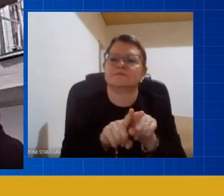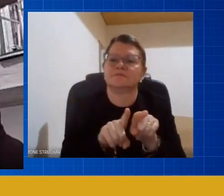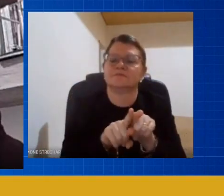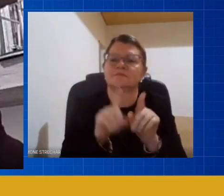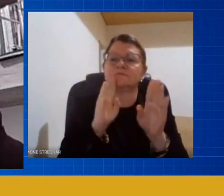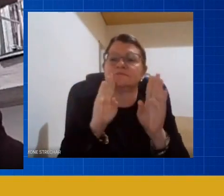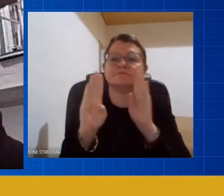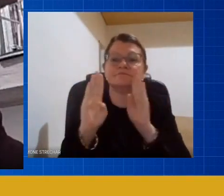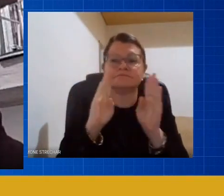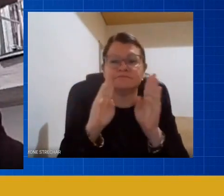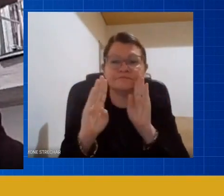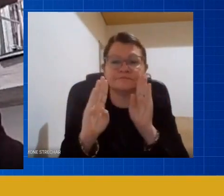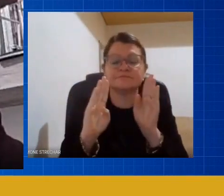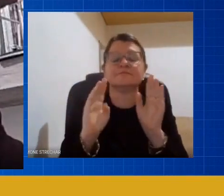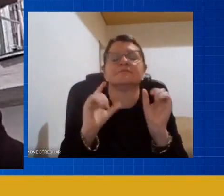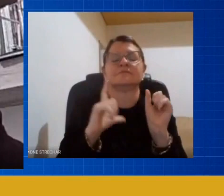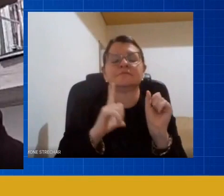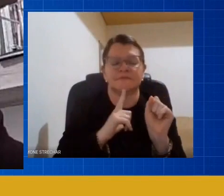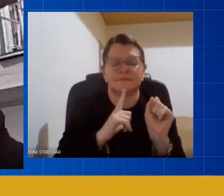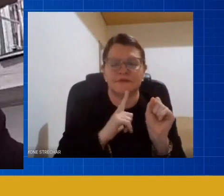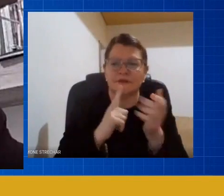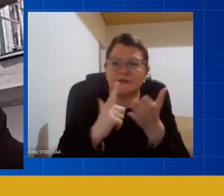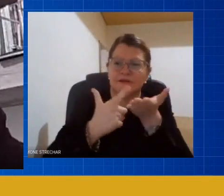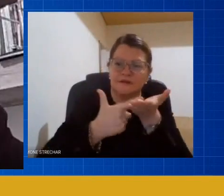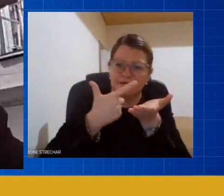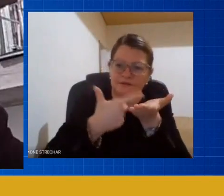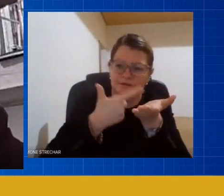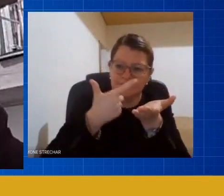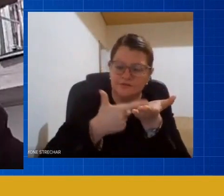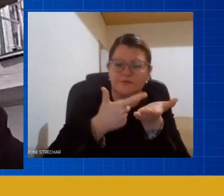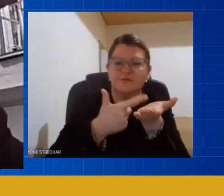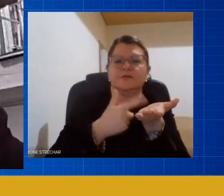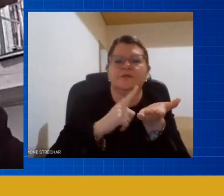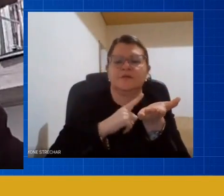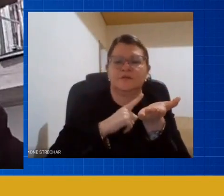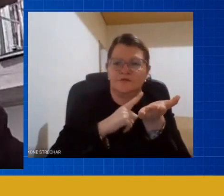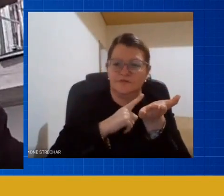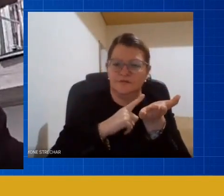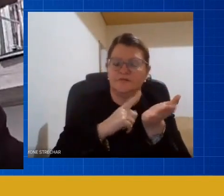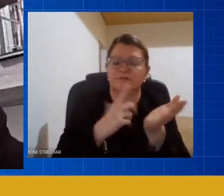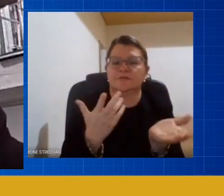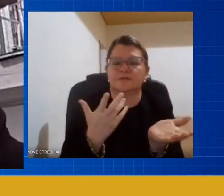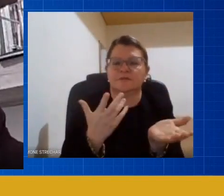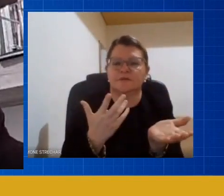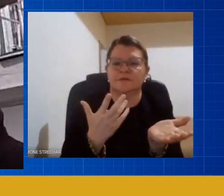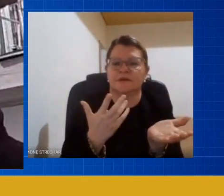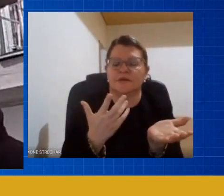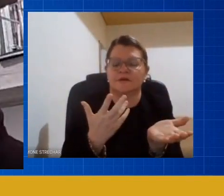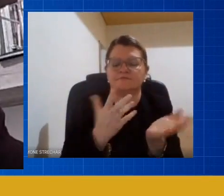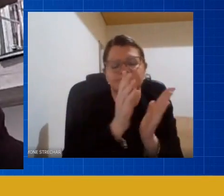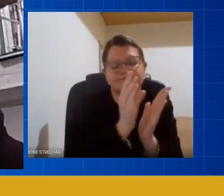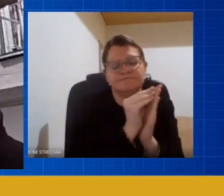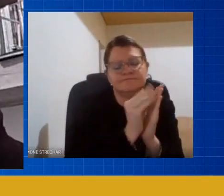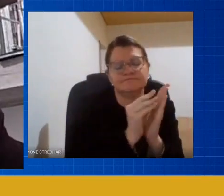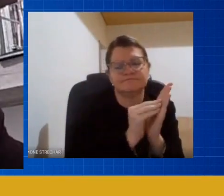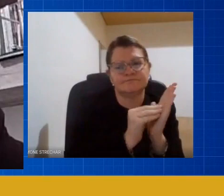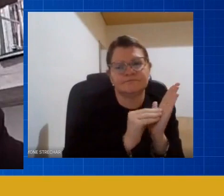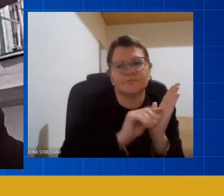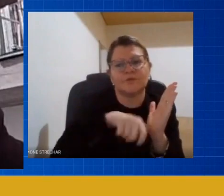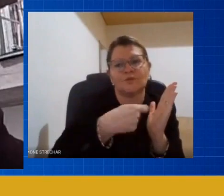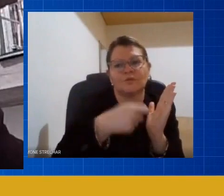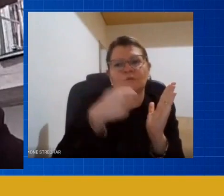livros encontram algumas publicações recentemente fiz uma publicação sobre 10 reflexões sobre educação